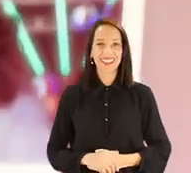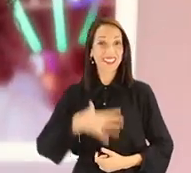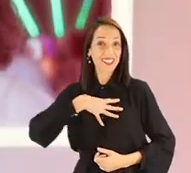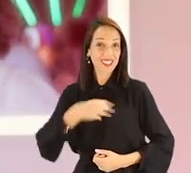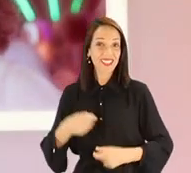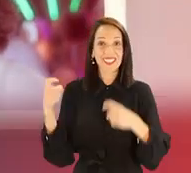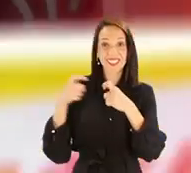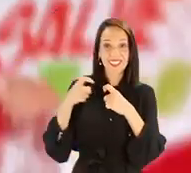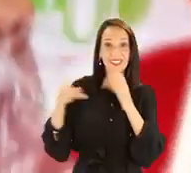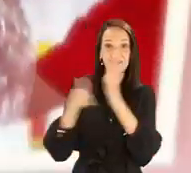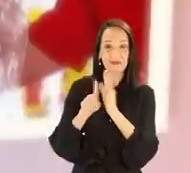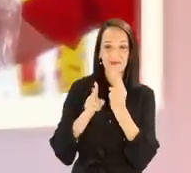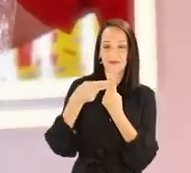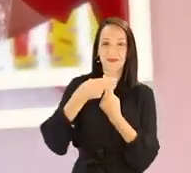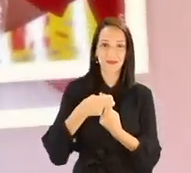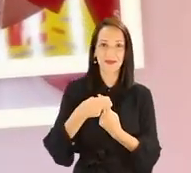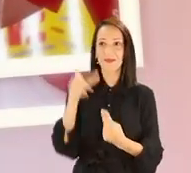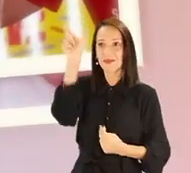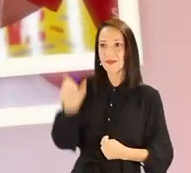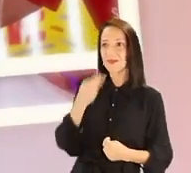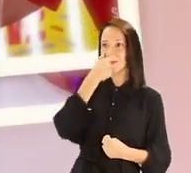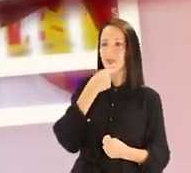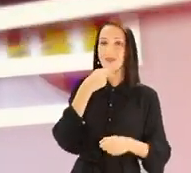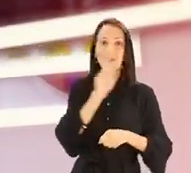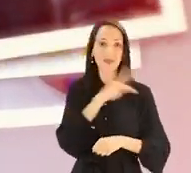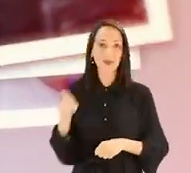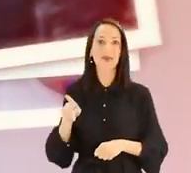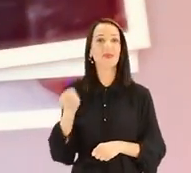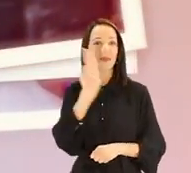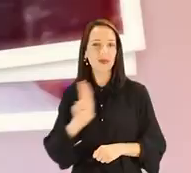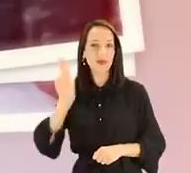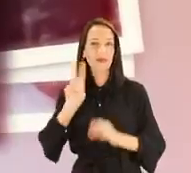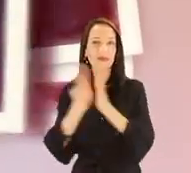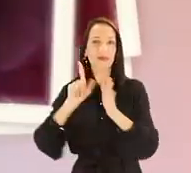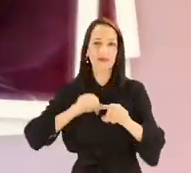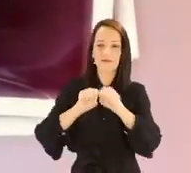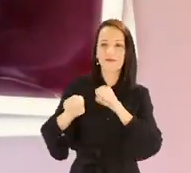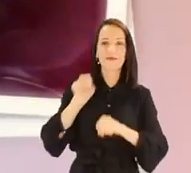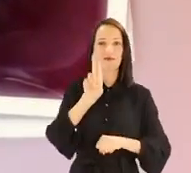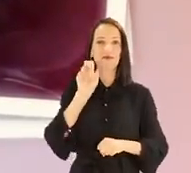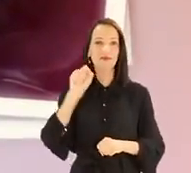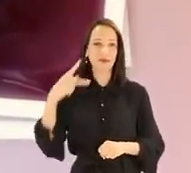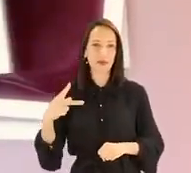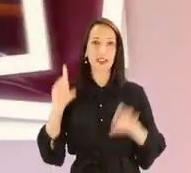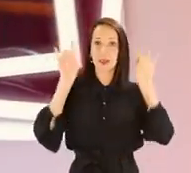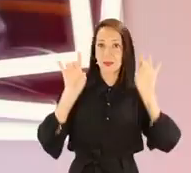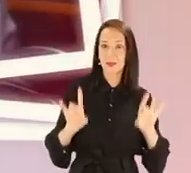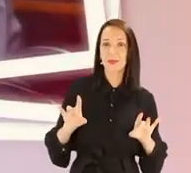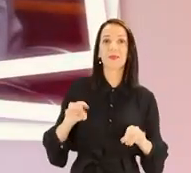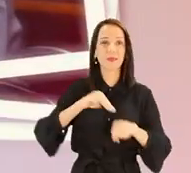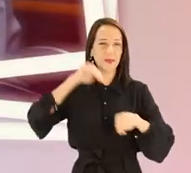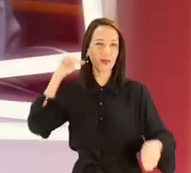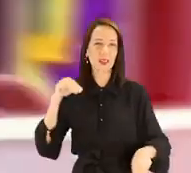Filho de médicos do SUS, Boulos é professor universitário formado pela USP, com especialização em mestrado. Deputado federal